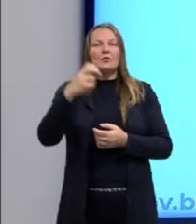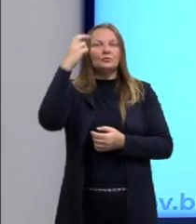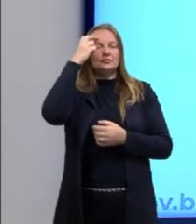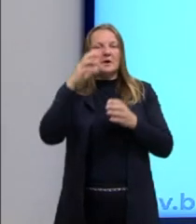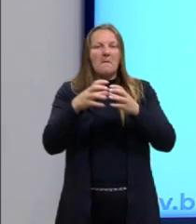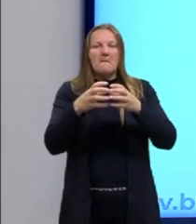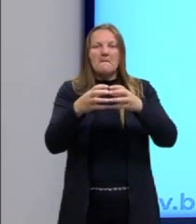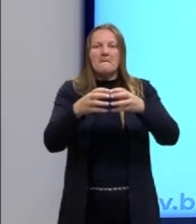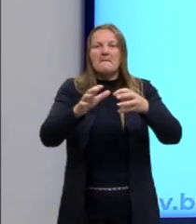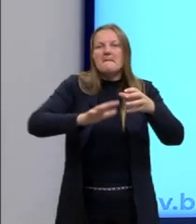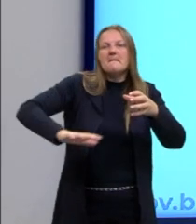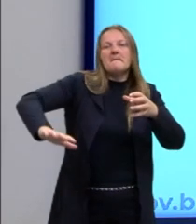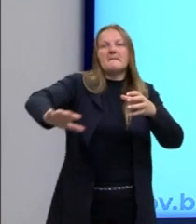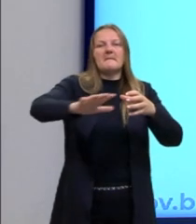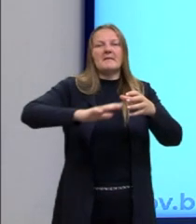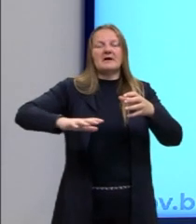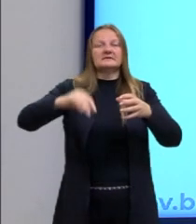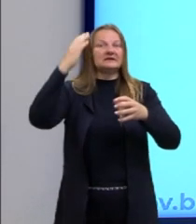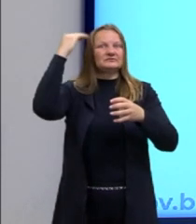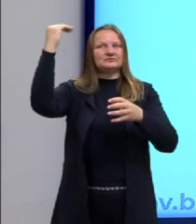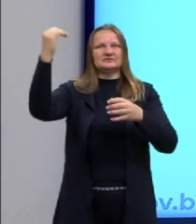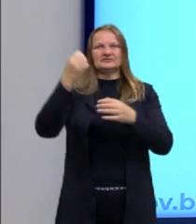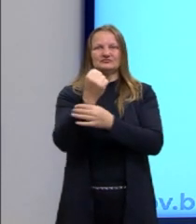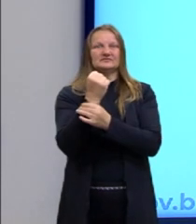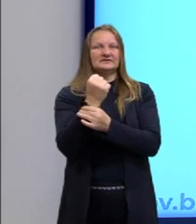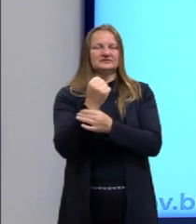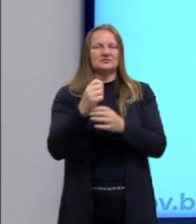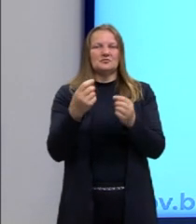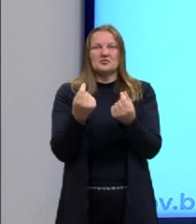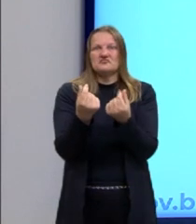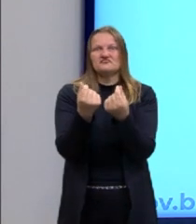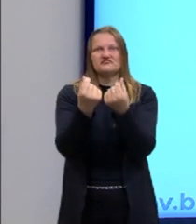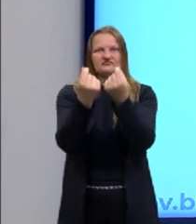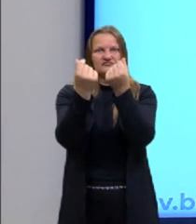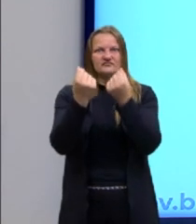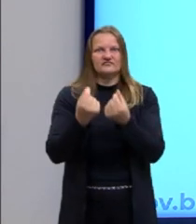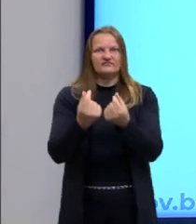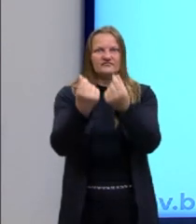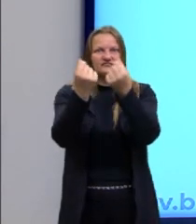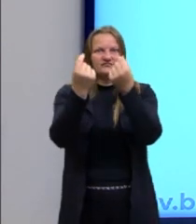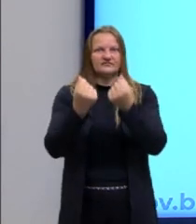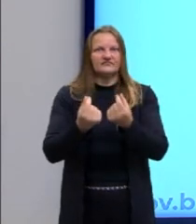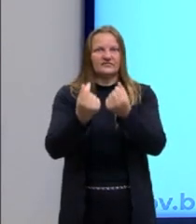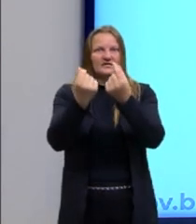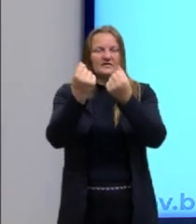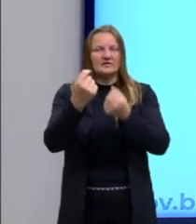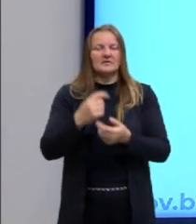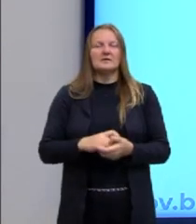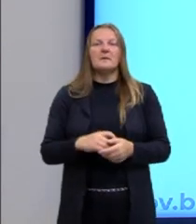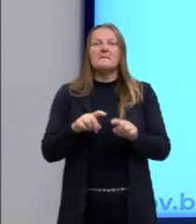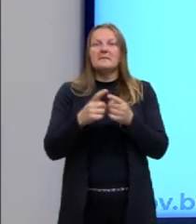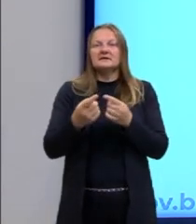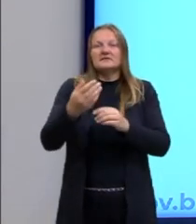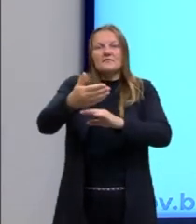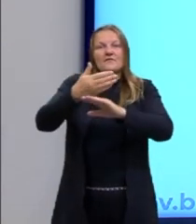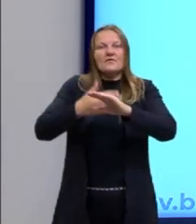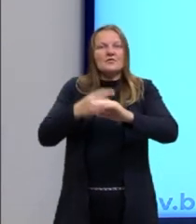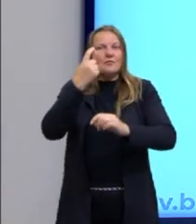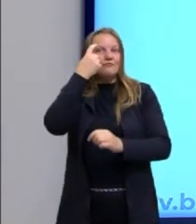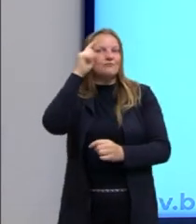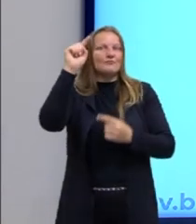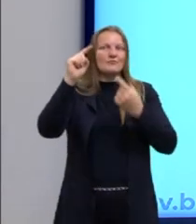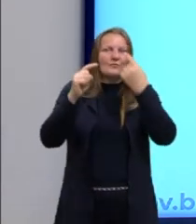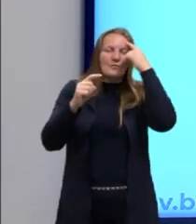massa, e aí isso vai fazer sucesso para a massa consumir, e aí esse aspecto criativo, né? De compartilhar